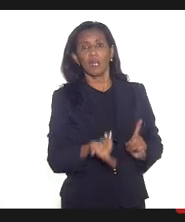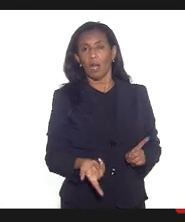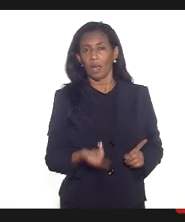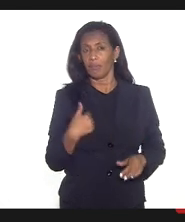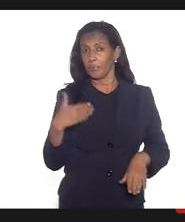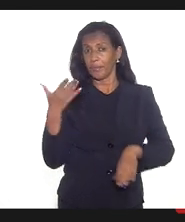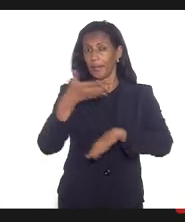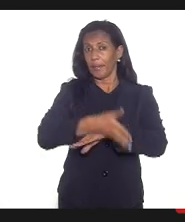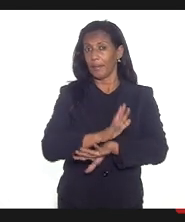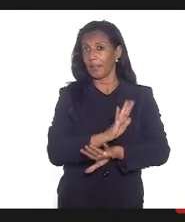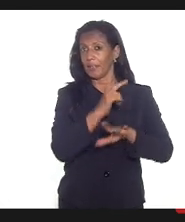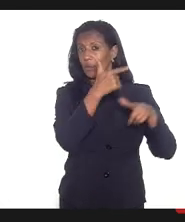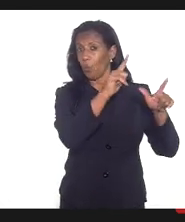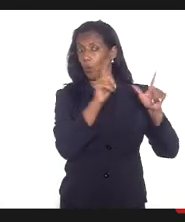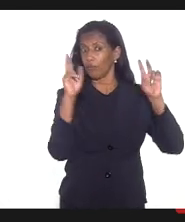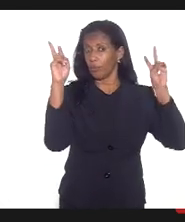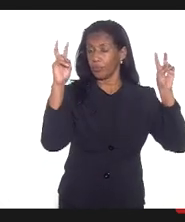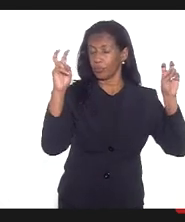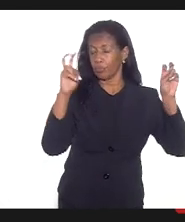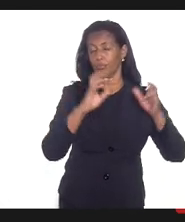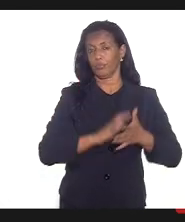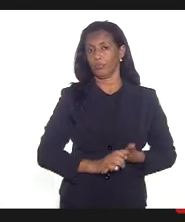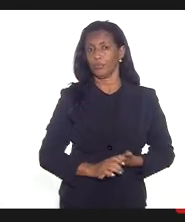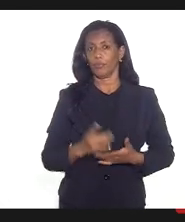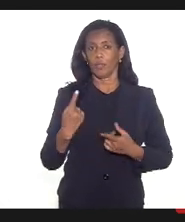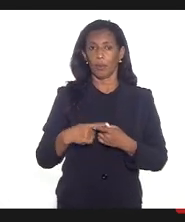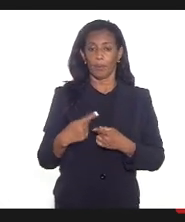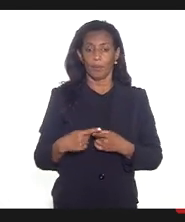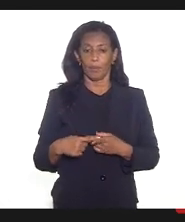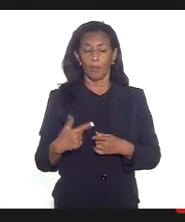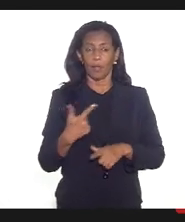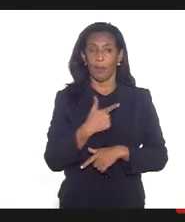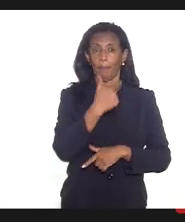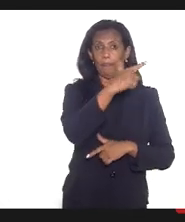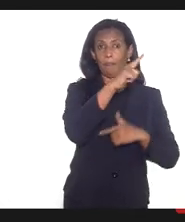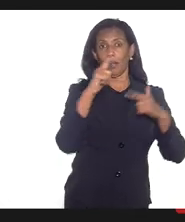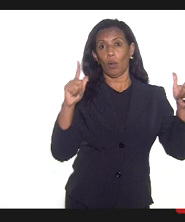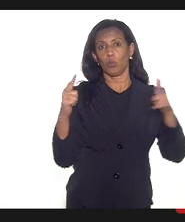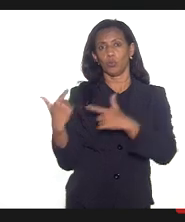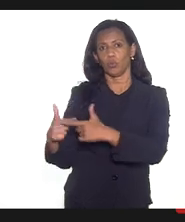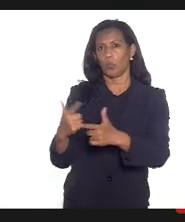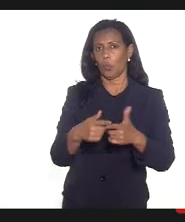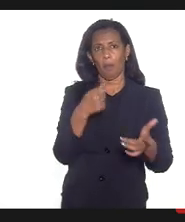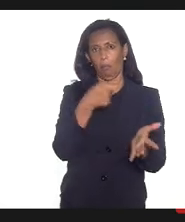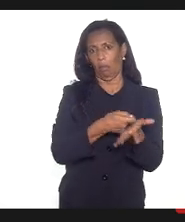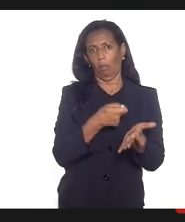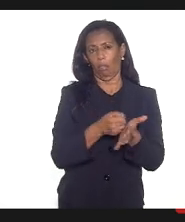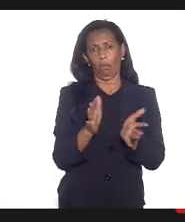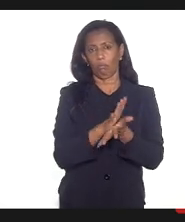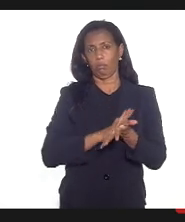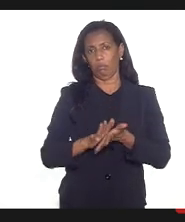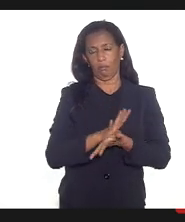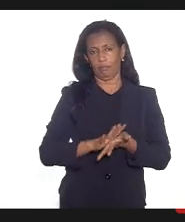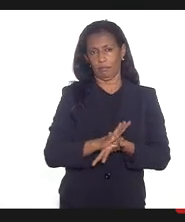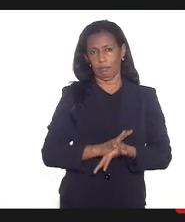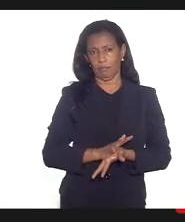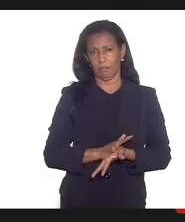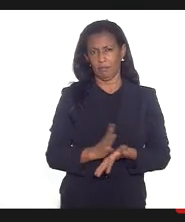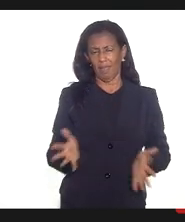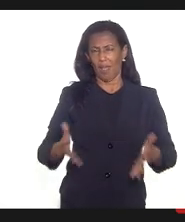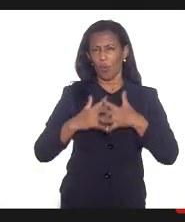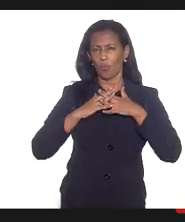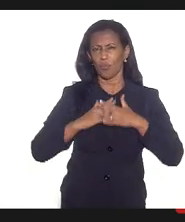queria adentrar também nessa polêmica porque para outras comorbidades não é exigido mas a